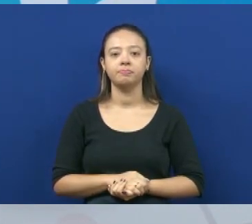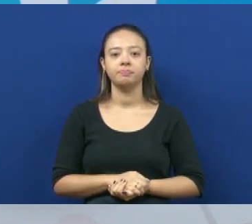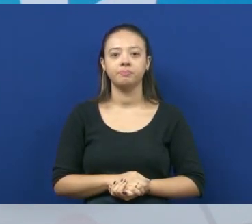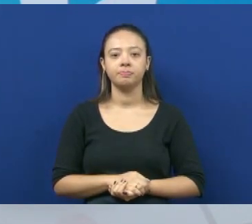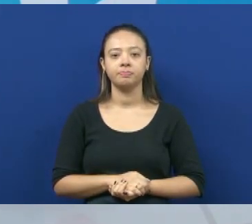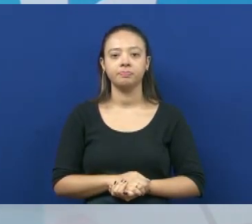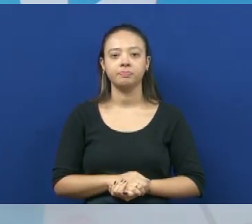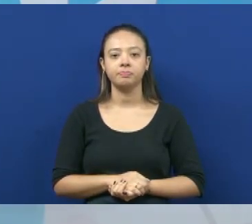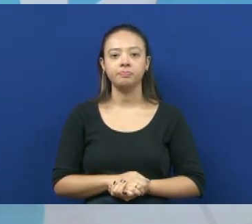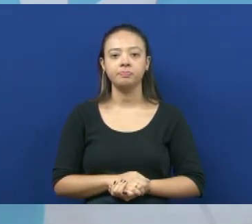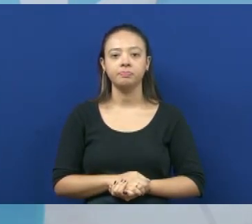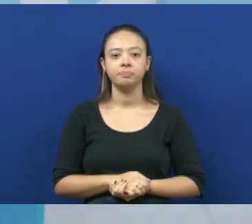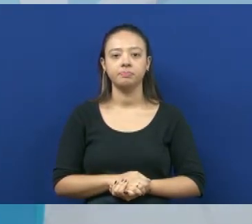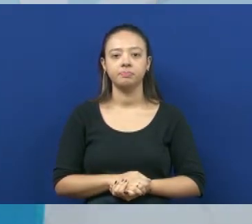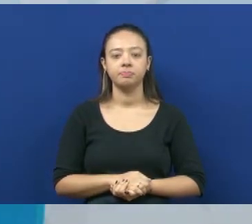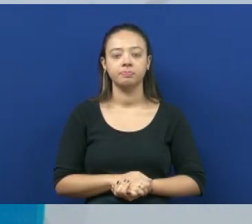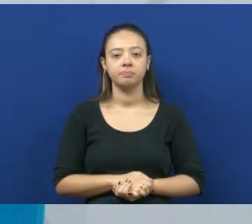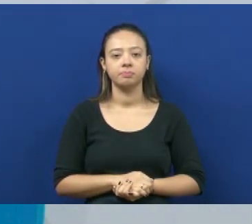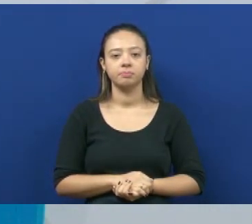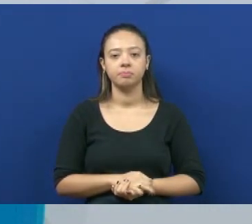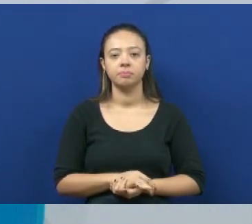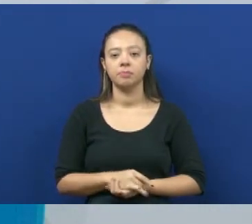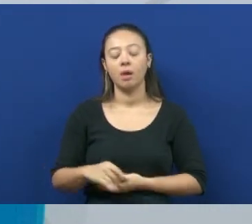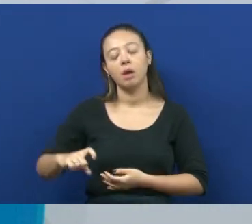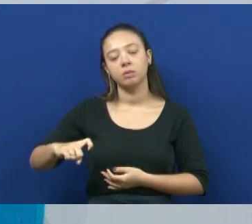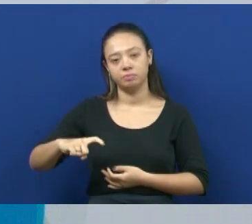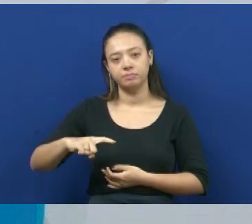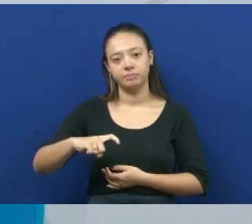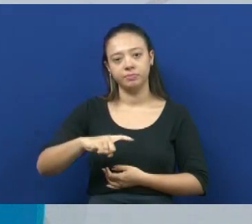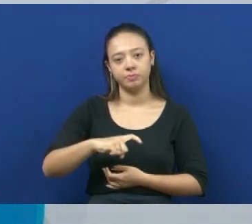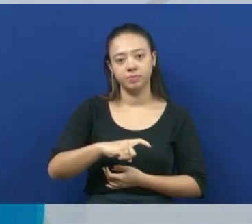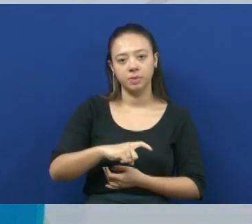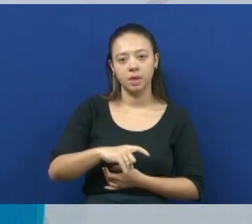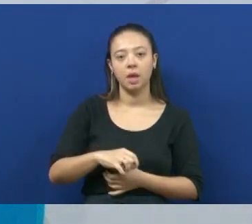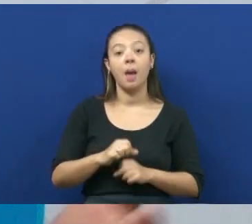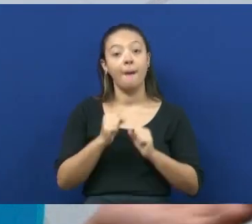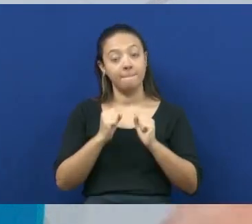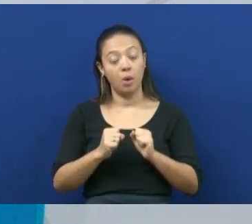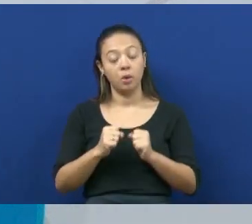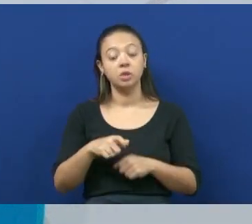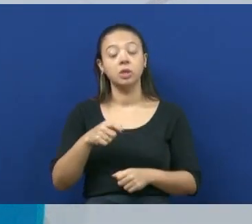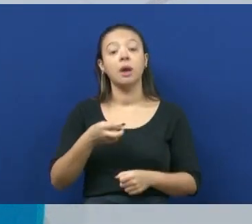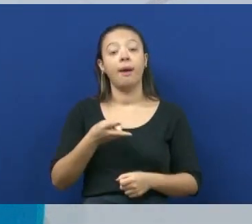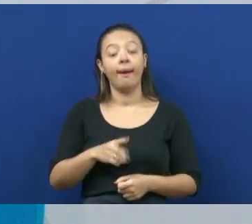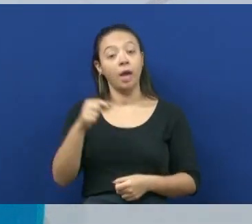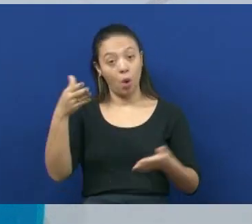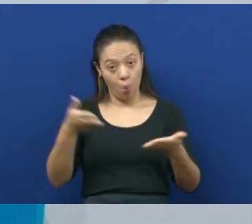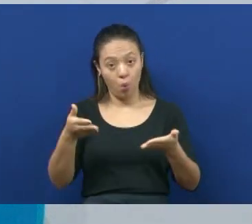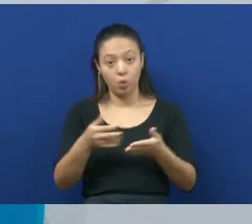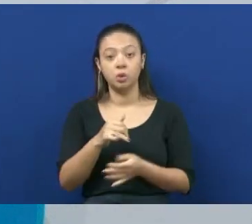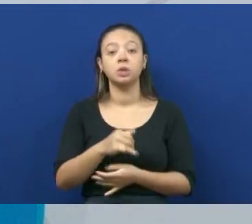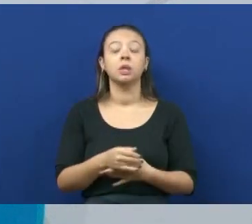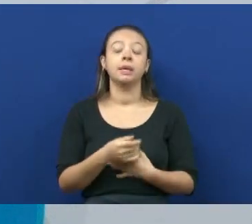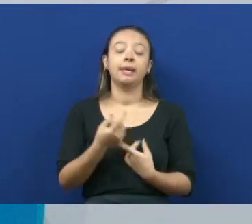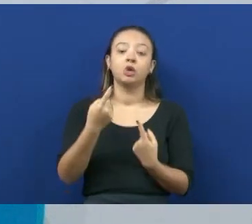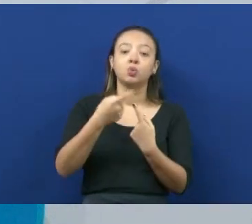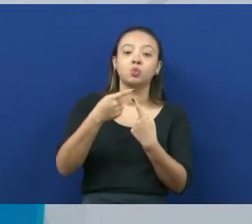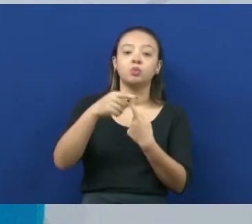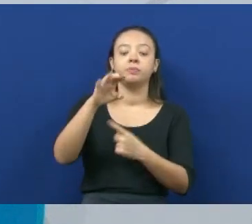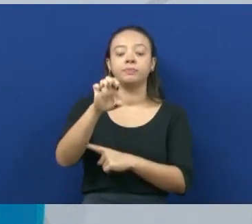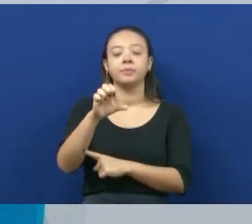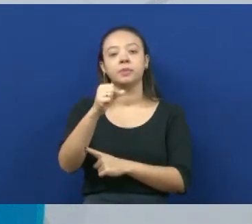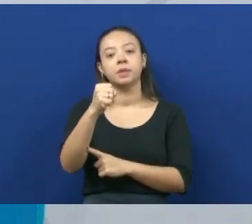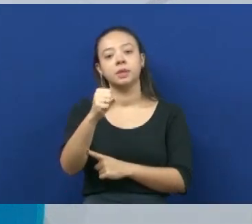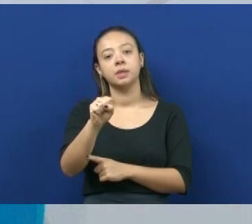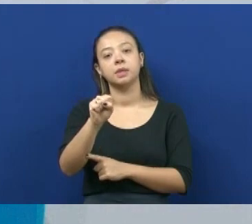Podem elas, essas bactérias, estar em forma de esporos? Talvez. Esperando o